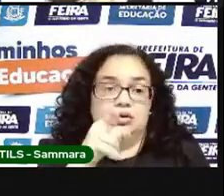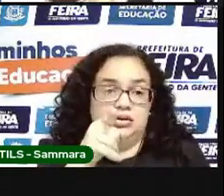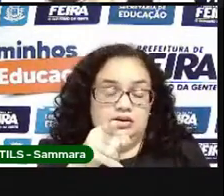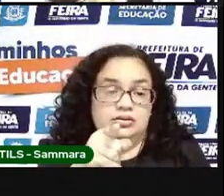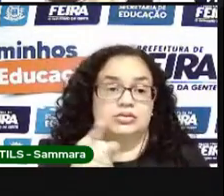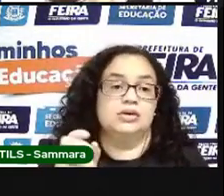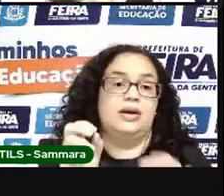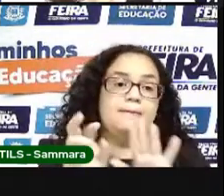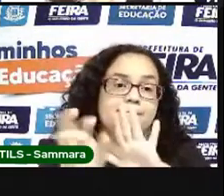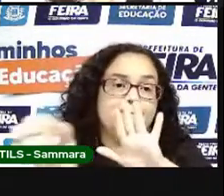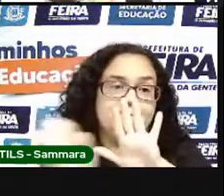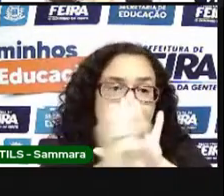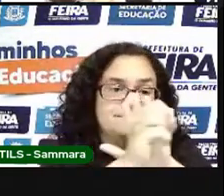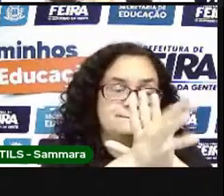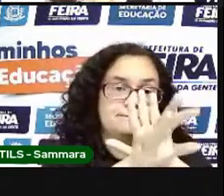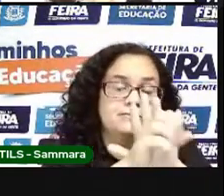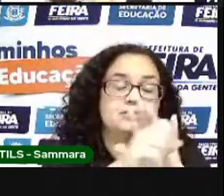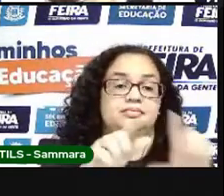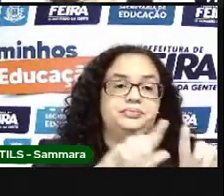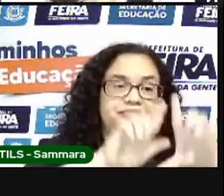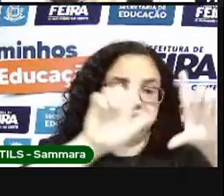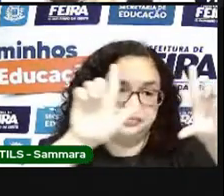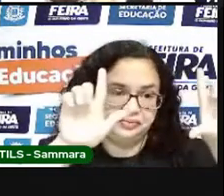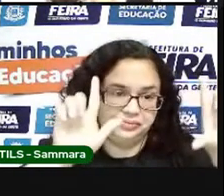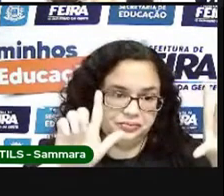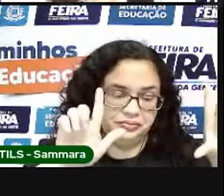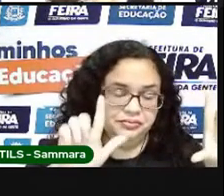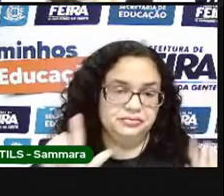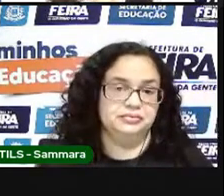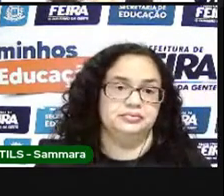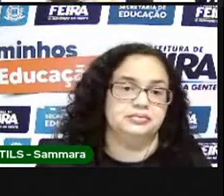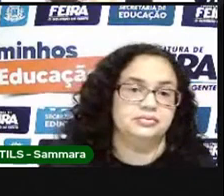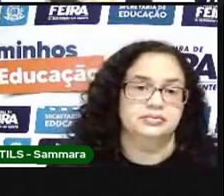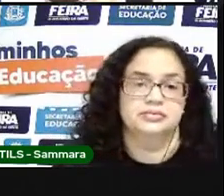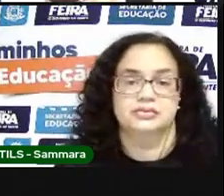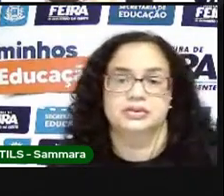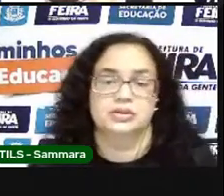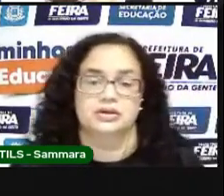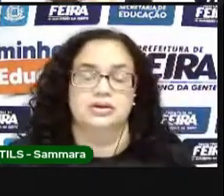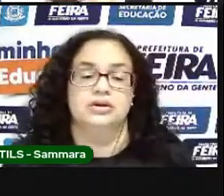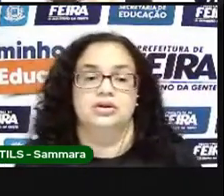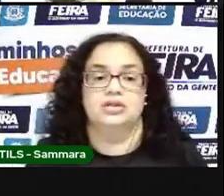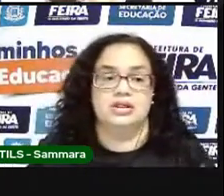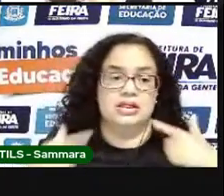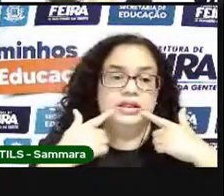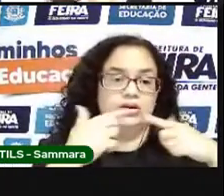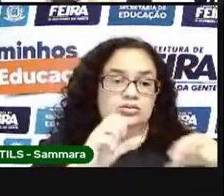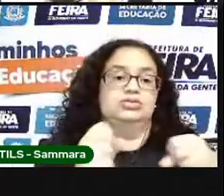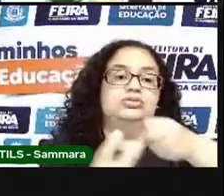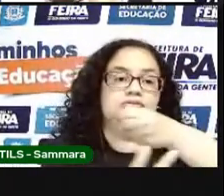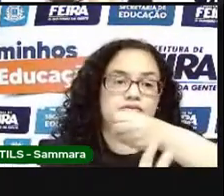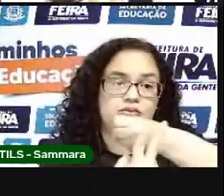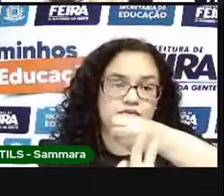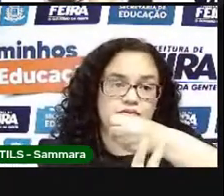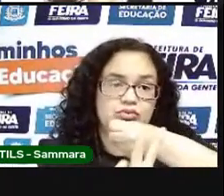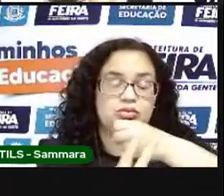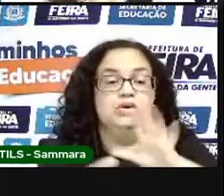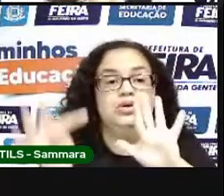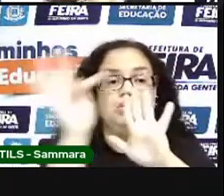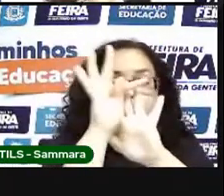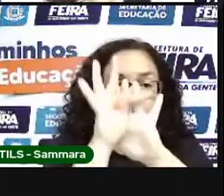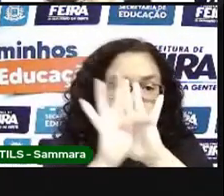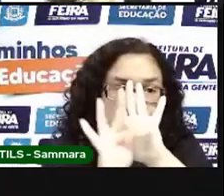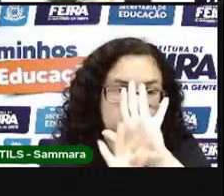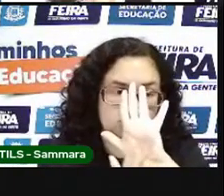apresentou aqui a tela de Tarsila do Amaral. E a linguagem verbal, nós usamos o texto,